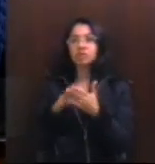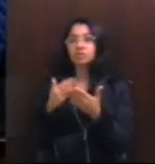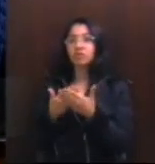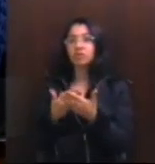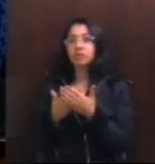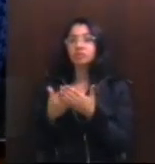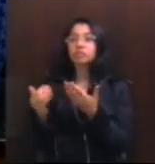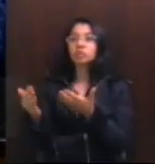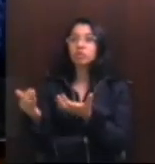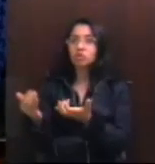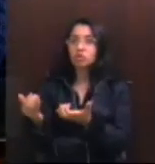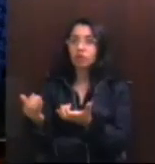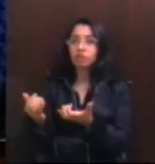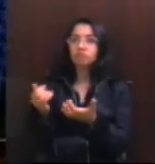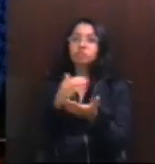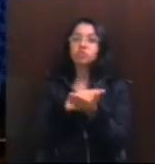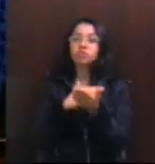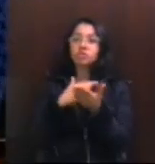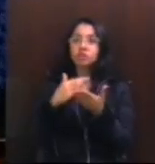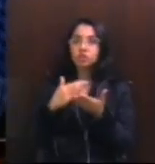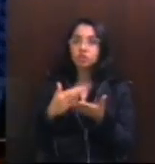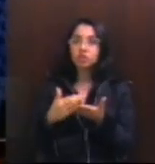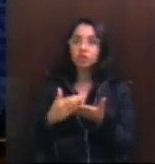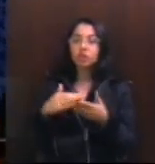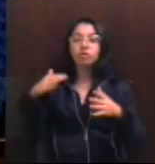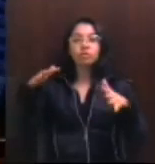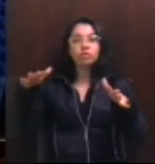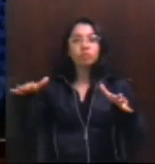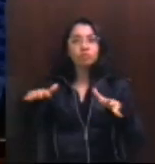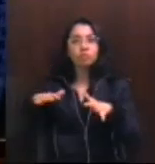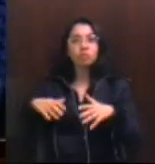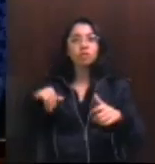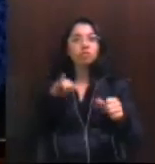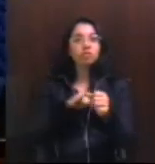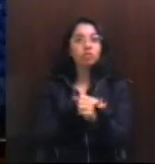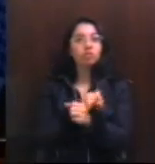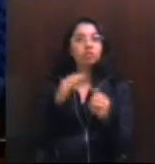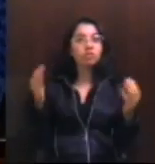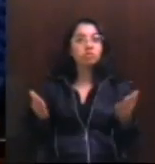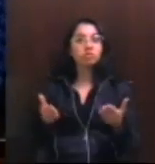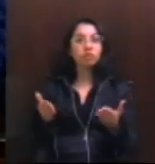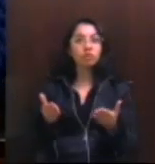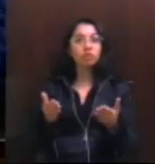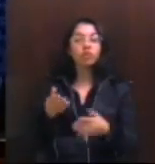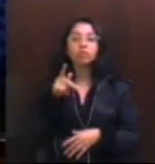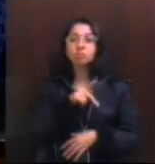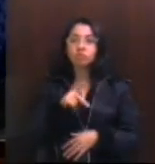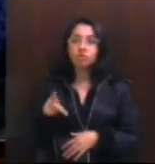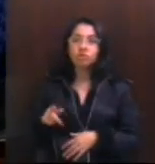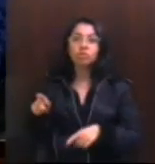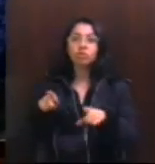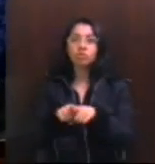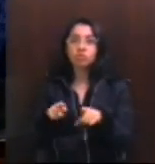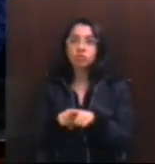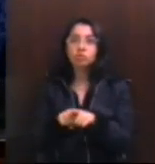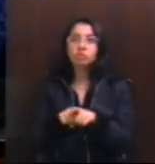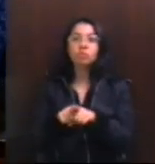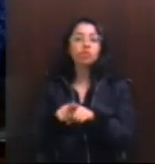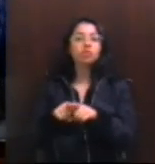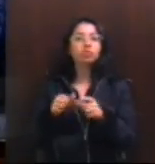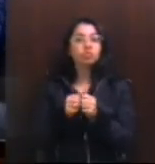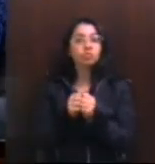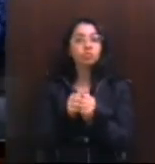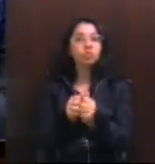foram protagonistas desse movimento que acontece agora, ao qual os professores também se somam com a sua